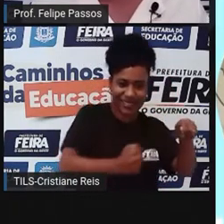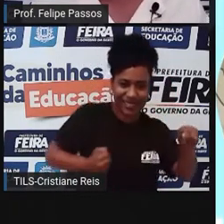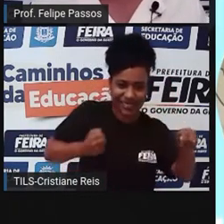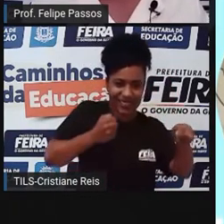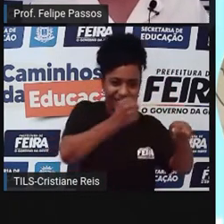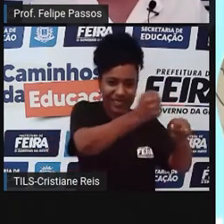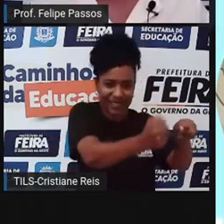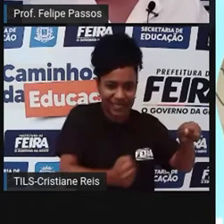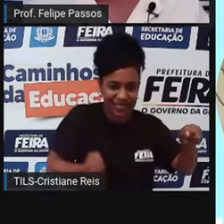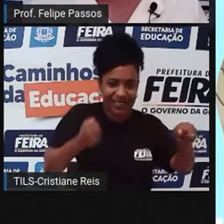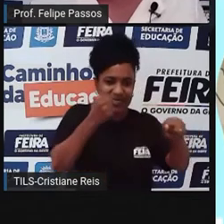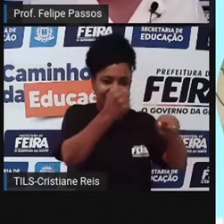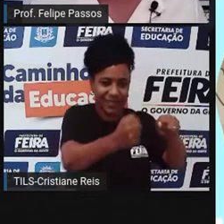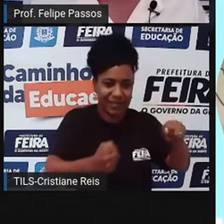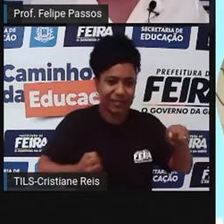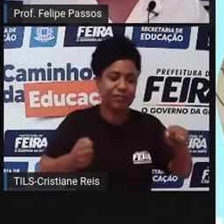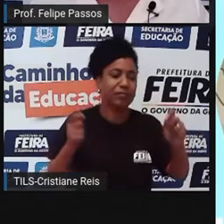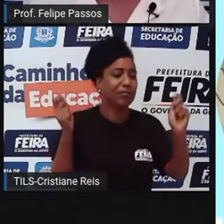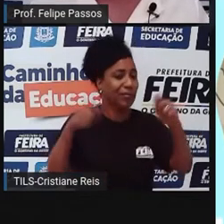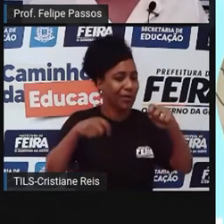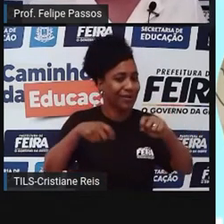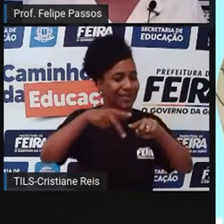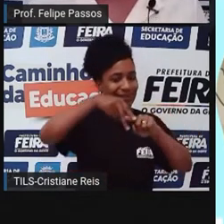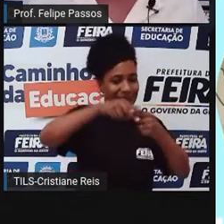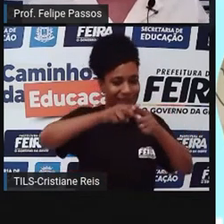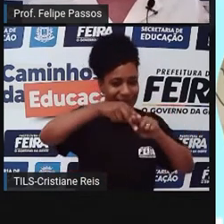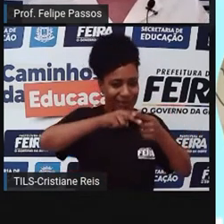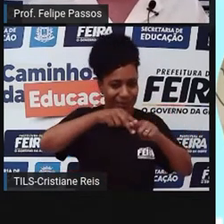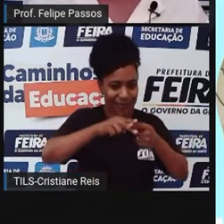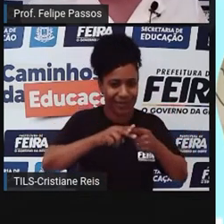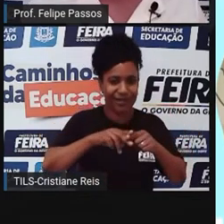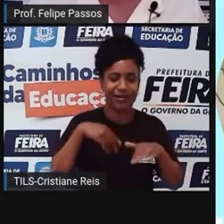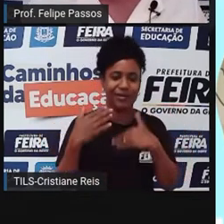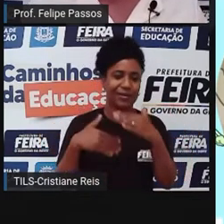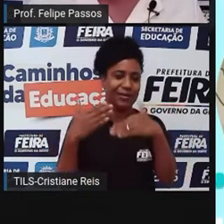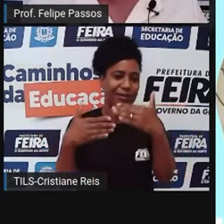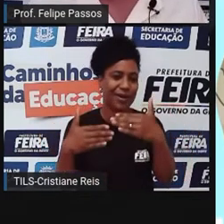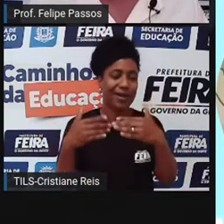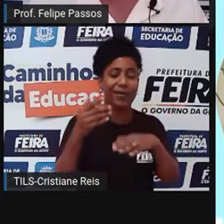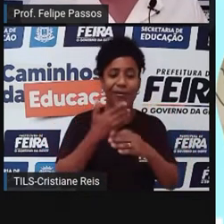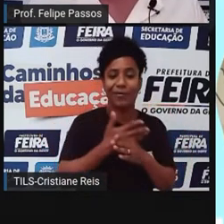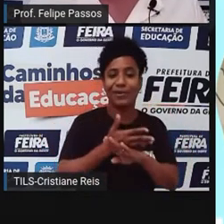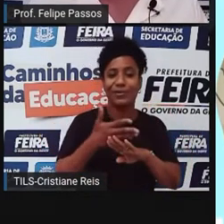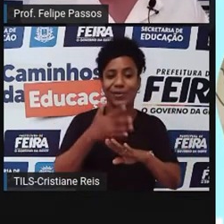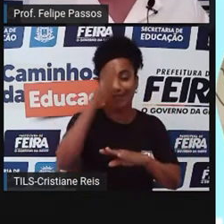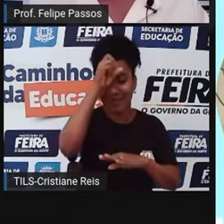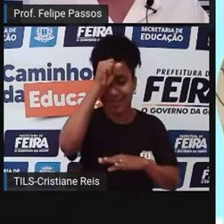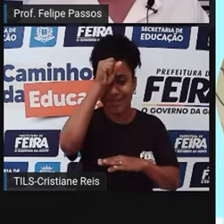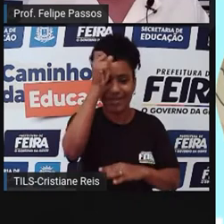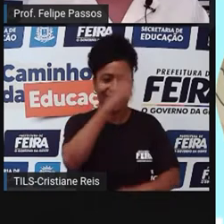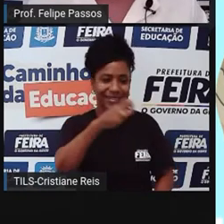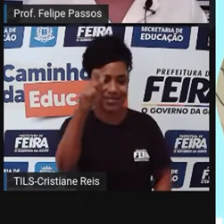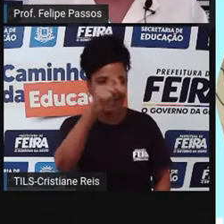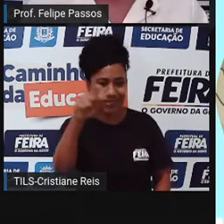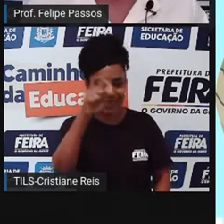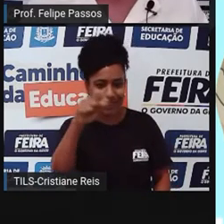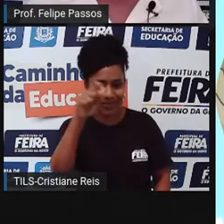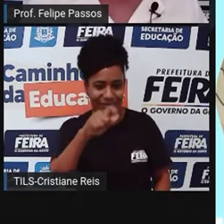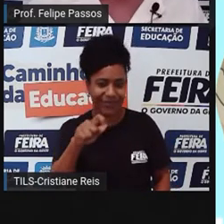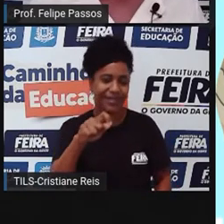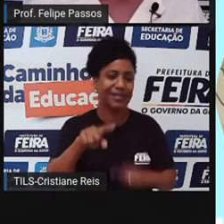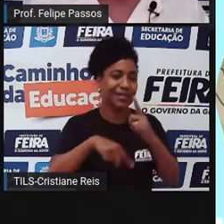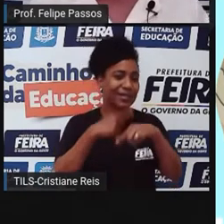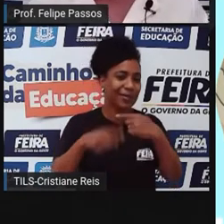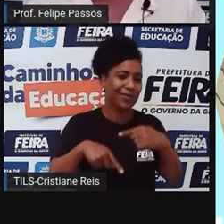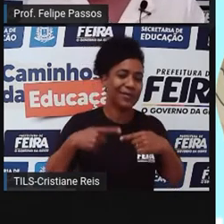foram avançando, foram se modificando ao longo da história. A gente aprendeu a escrever, a gente aprendeu a cobrir o corpo para